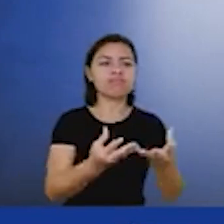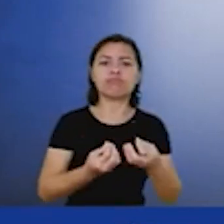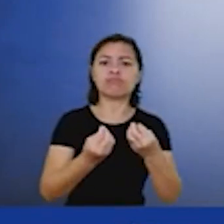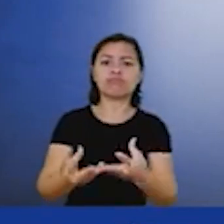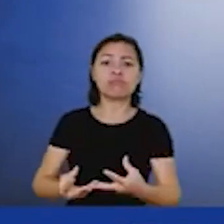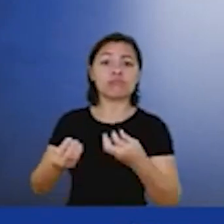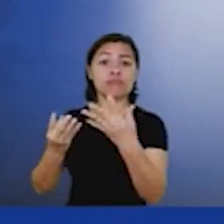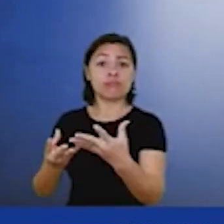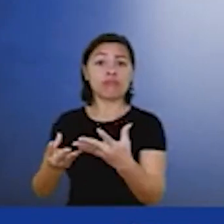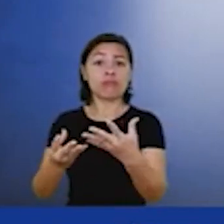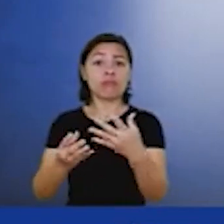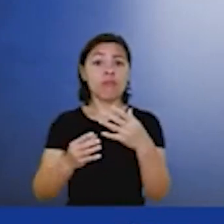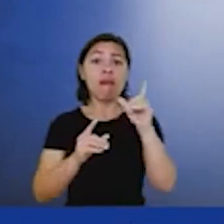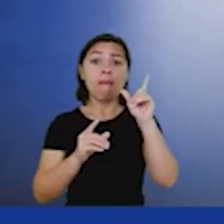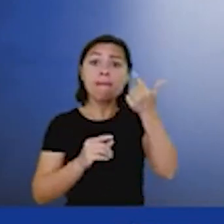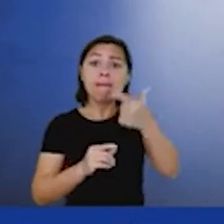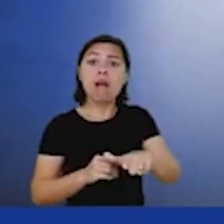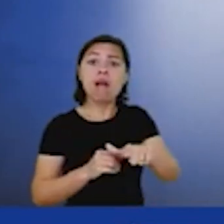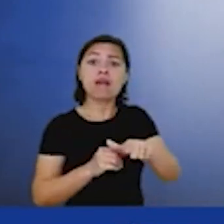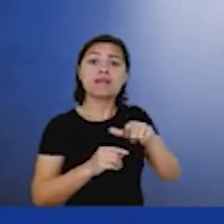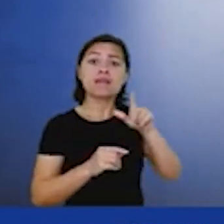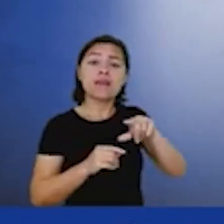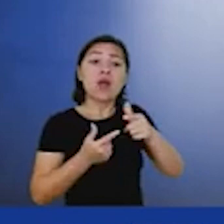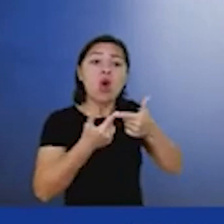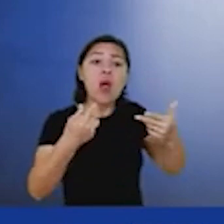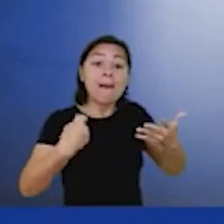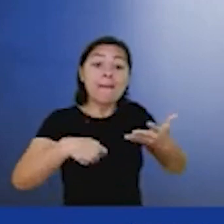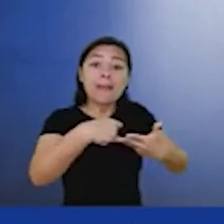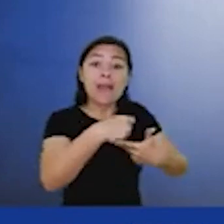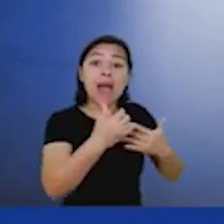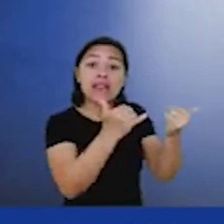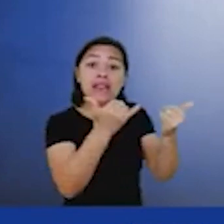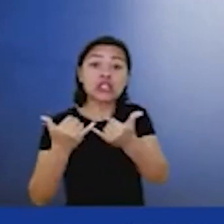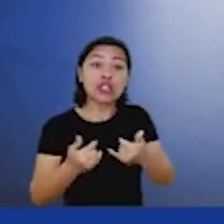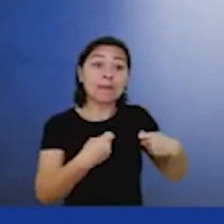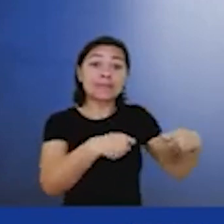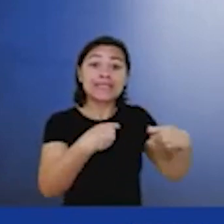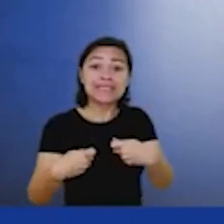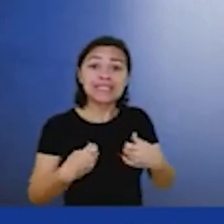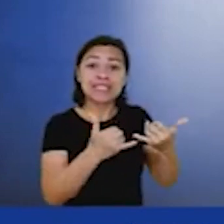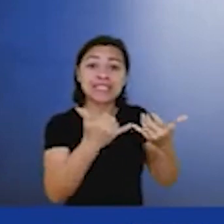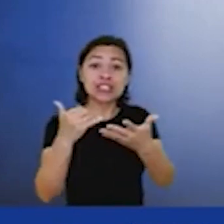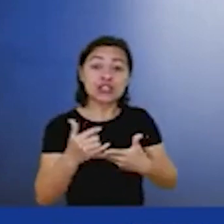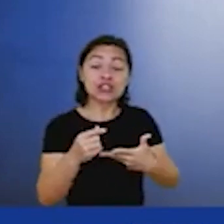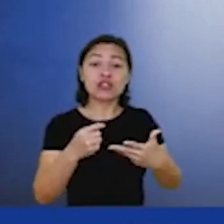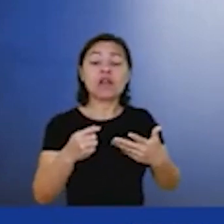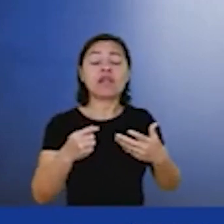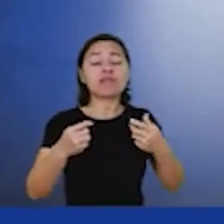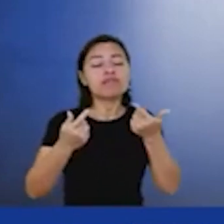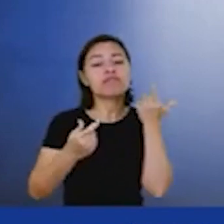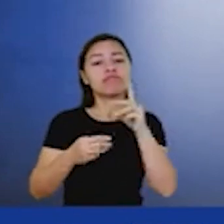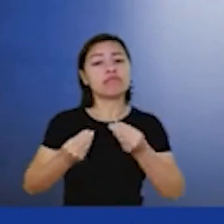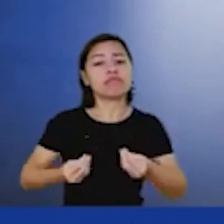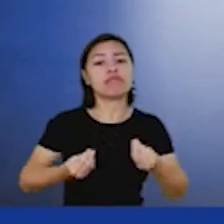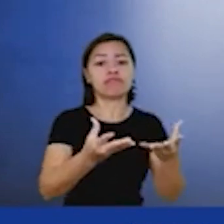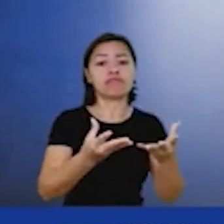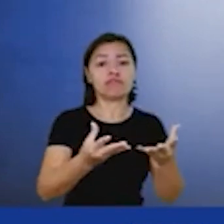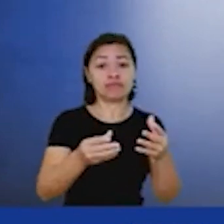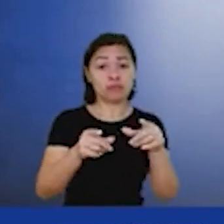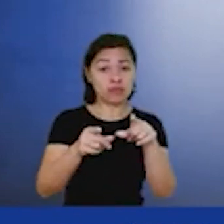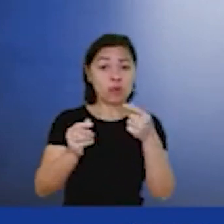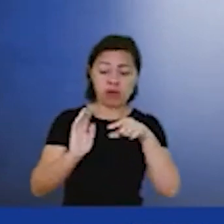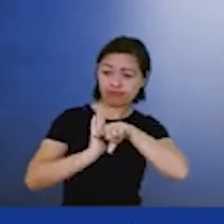parte dessa demanda energética, como podem consultar aí no EPBR, do